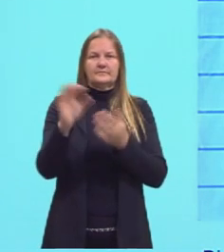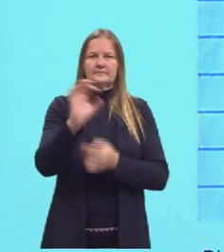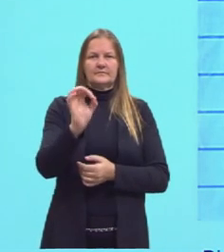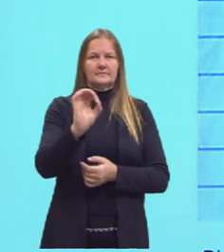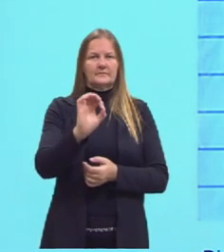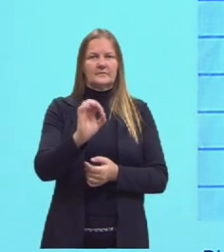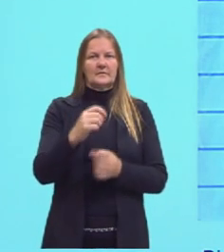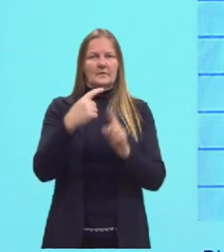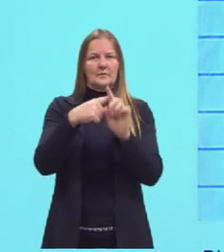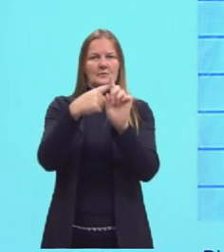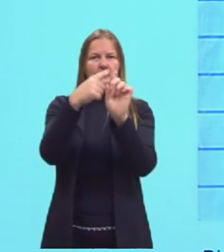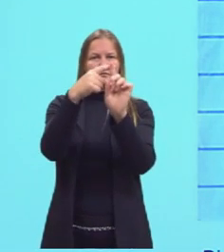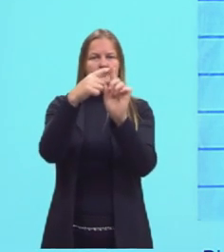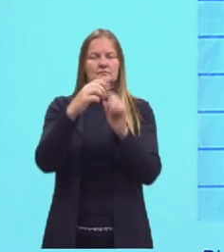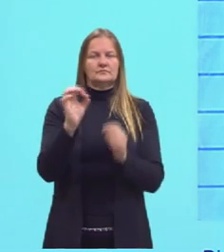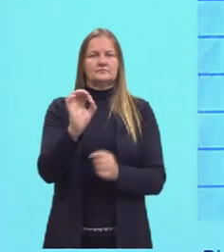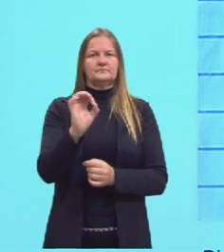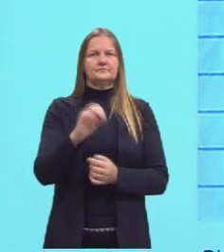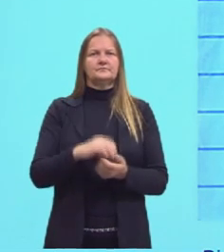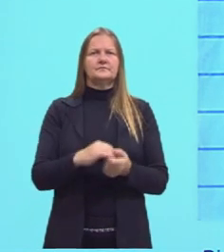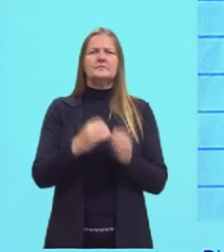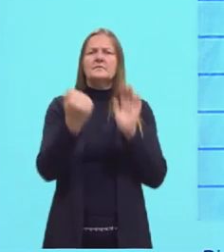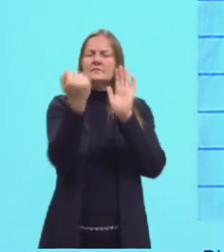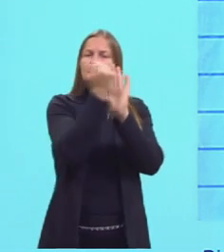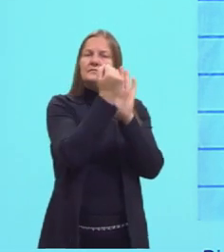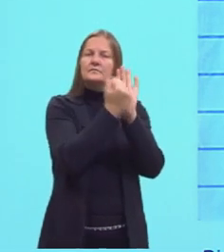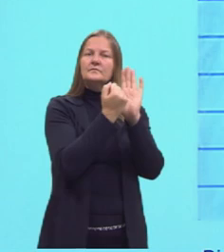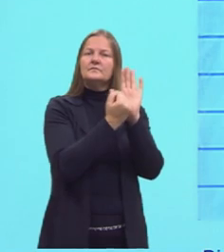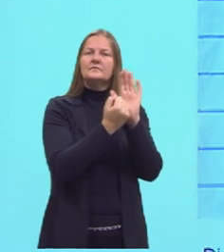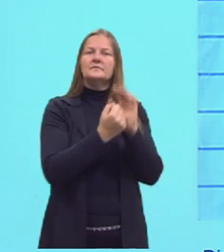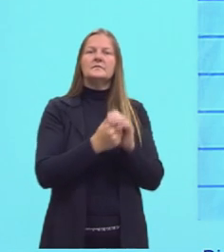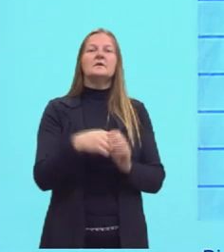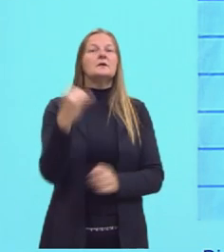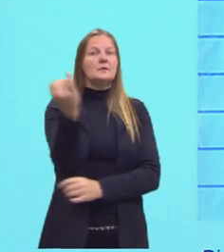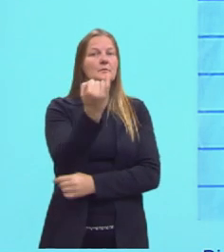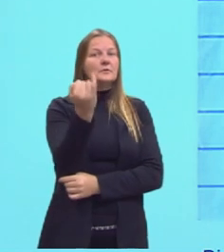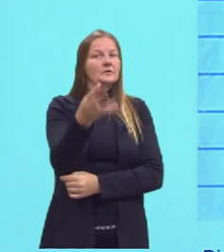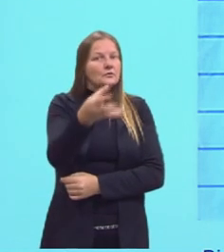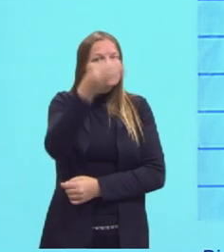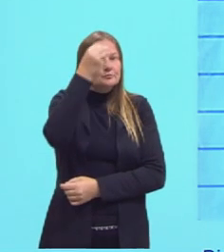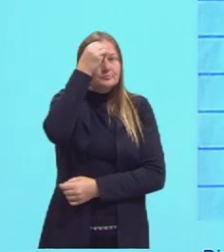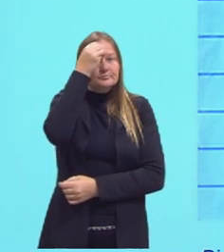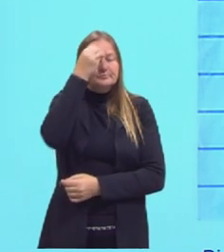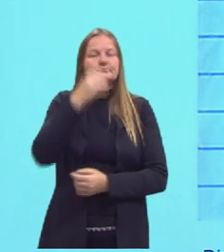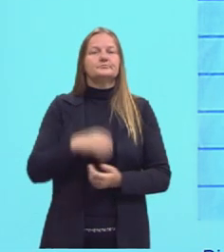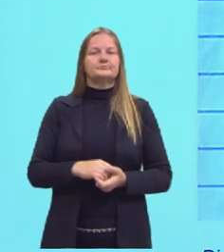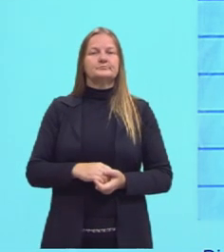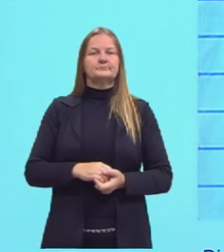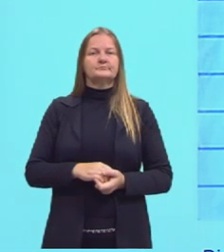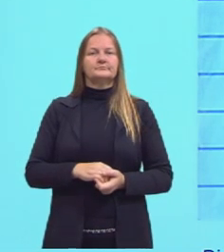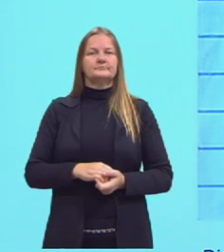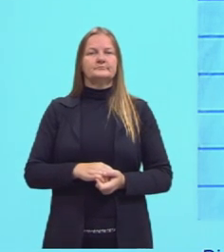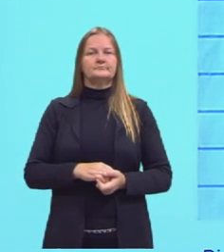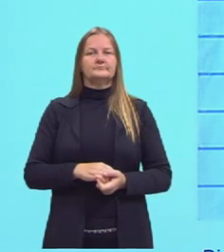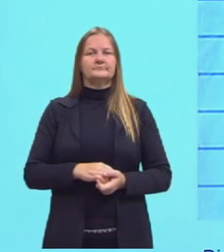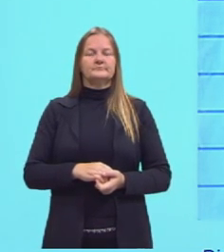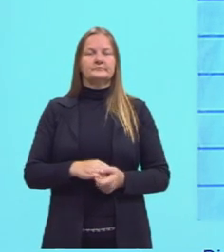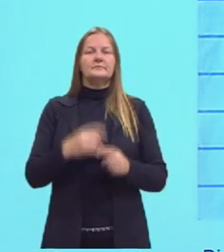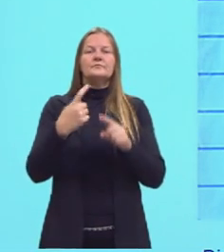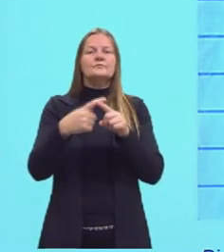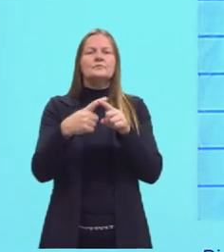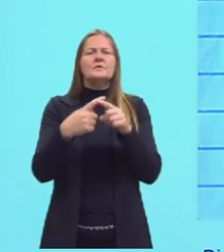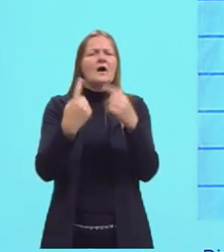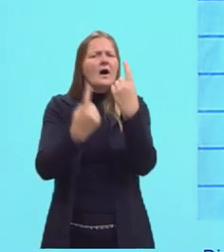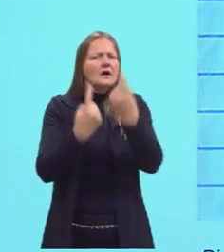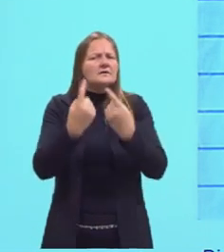os positivos. Esses sinais aqui, eles são importantes que vocês tenham conhecimento deles, porque em